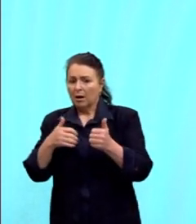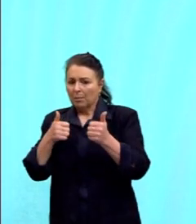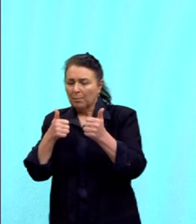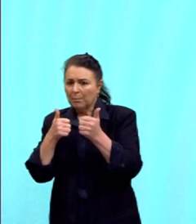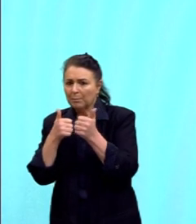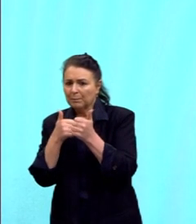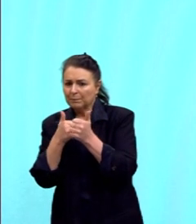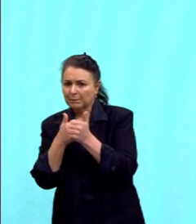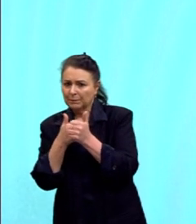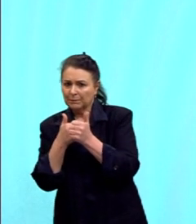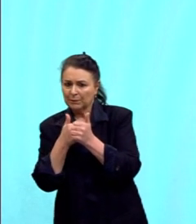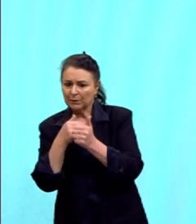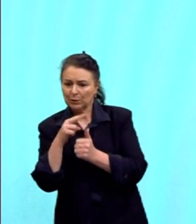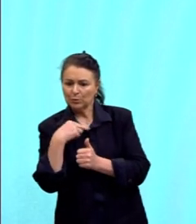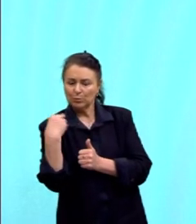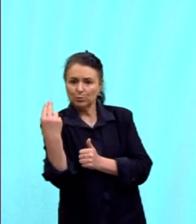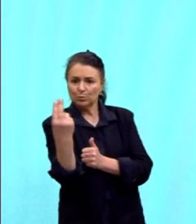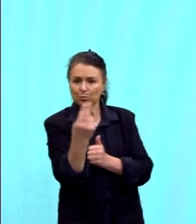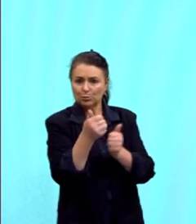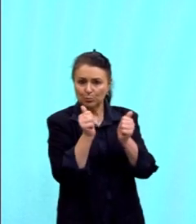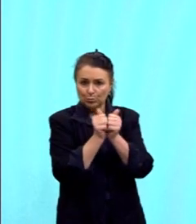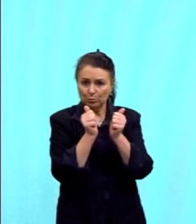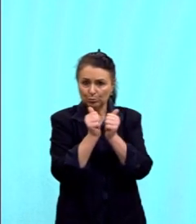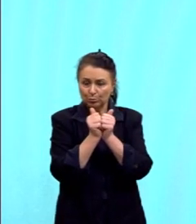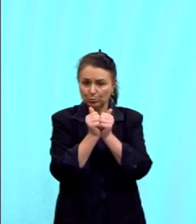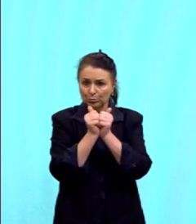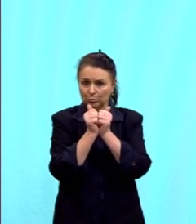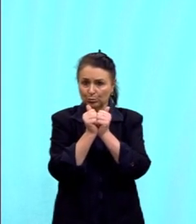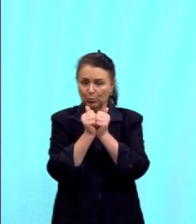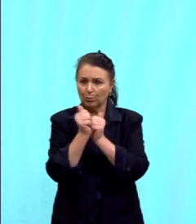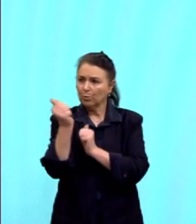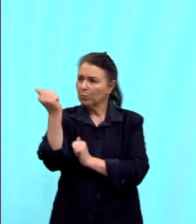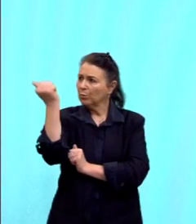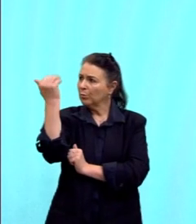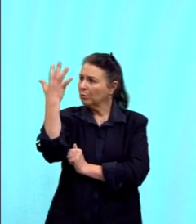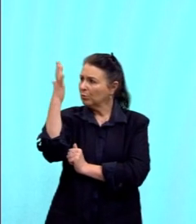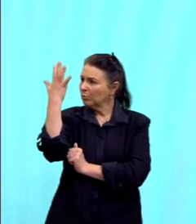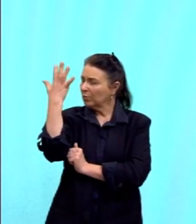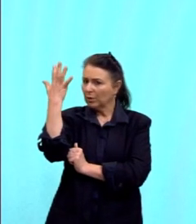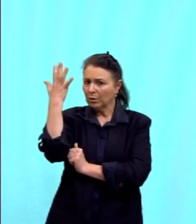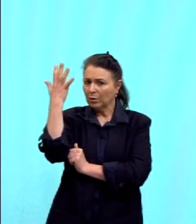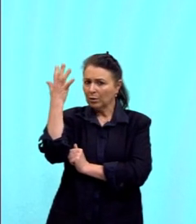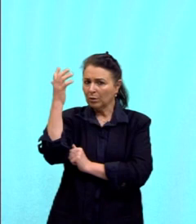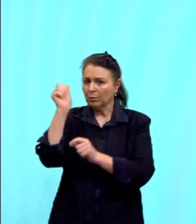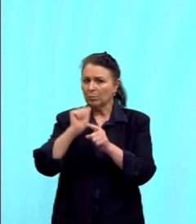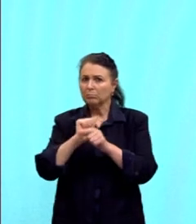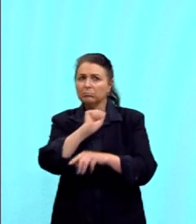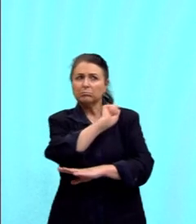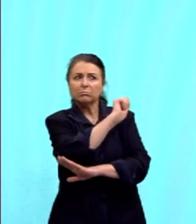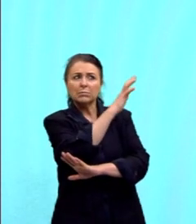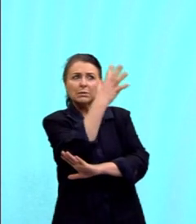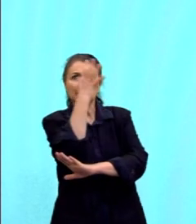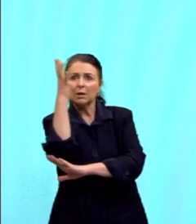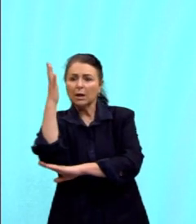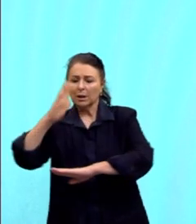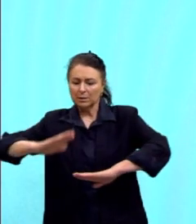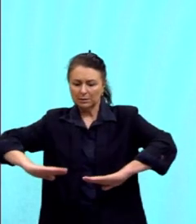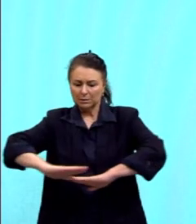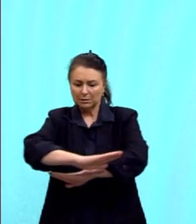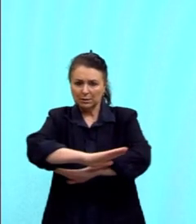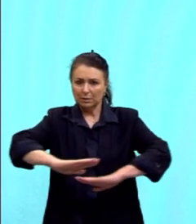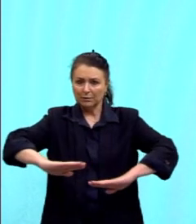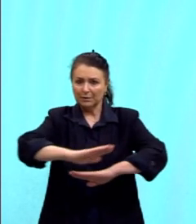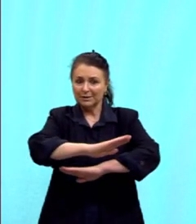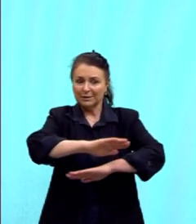Beiramarávamos em alto pelo espelho de aluguel arborizado das avenidas marinhas